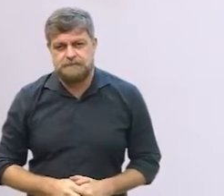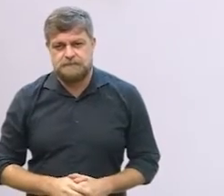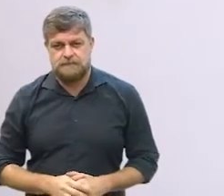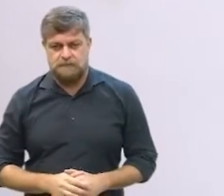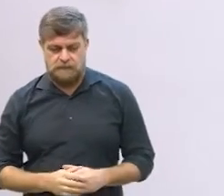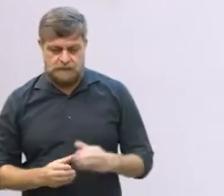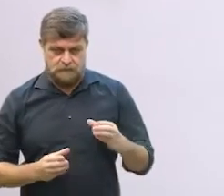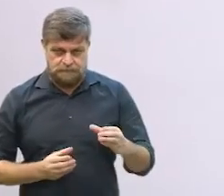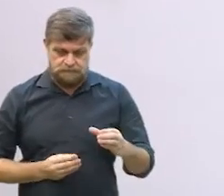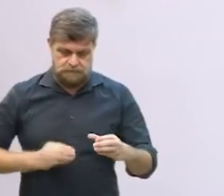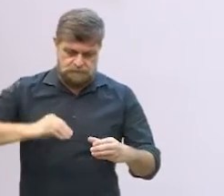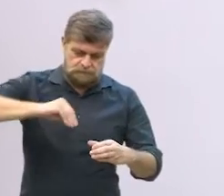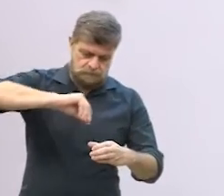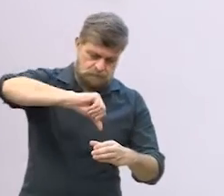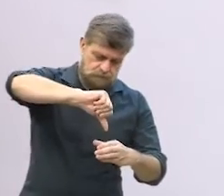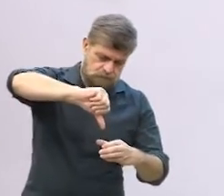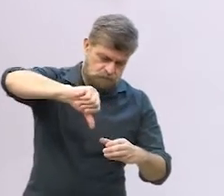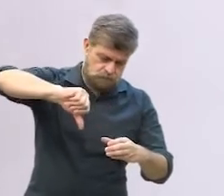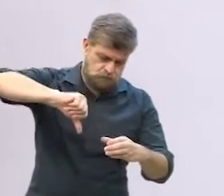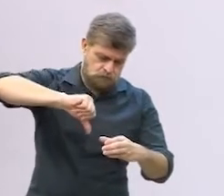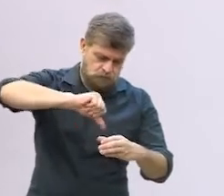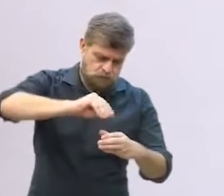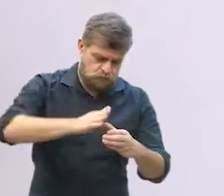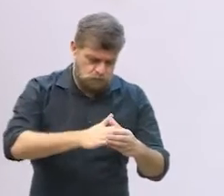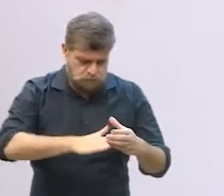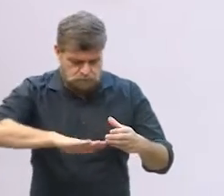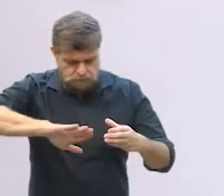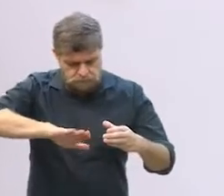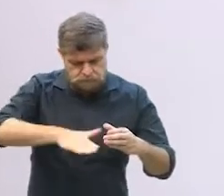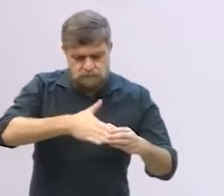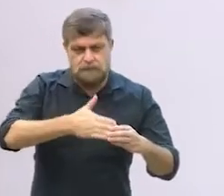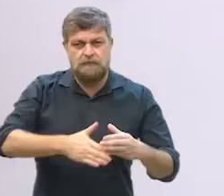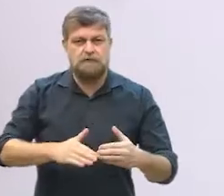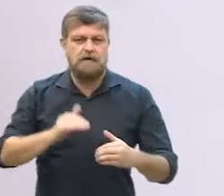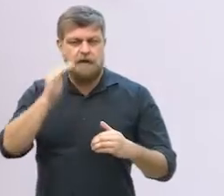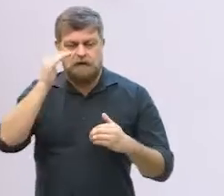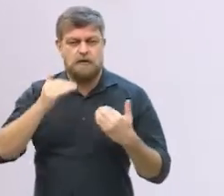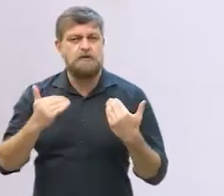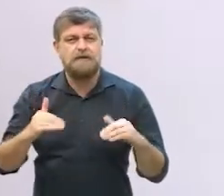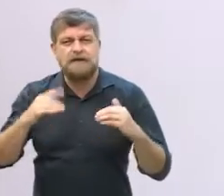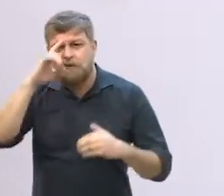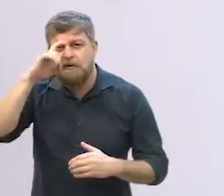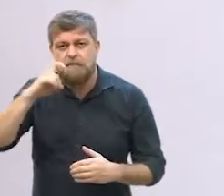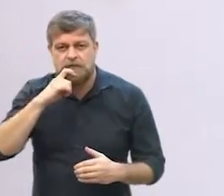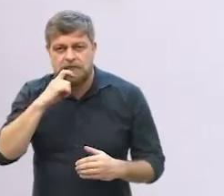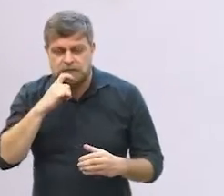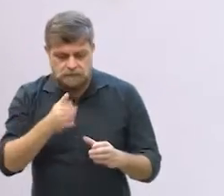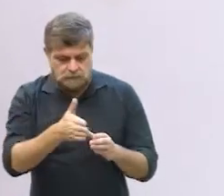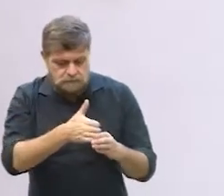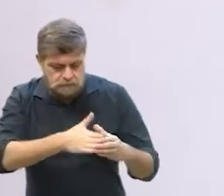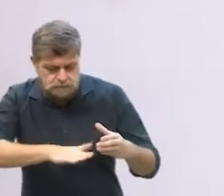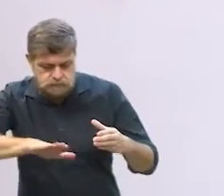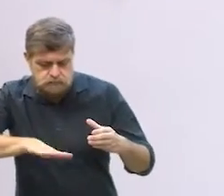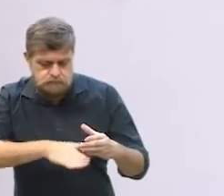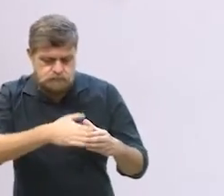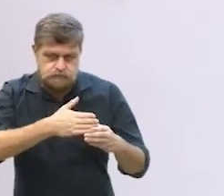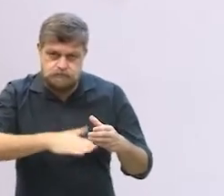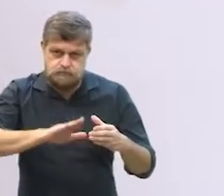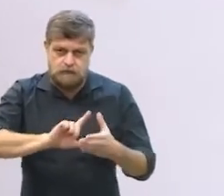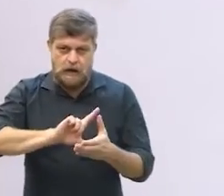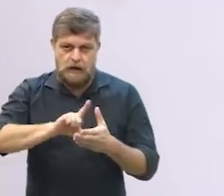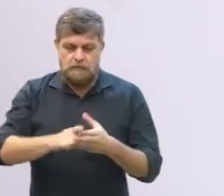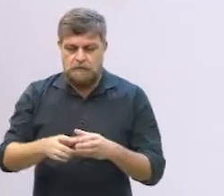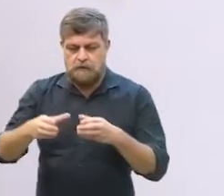moldar nela é bem tranquilo então você só como eu já mostrei preenche todas as cavidades depois